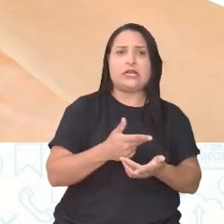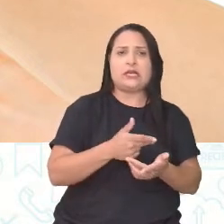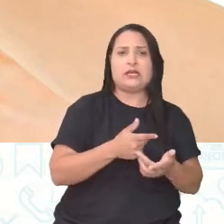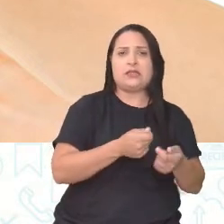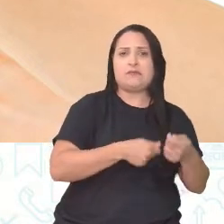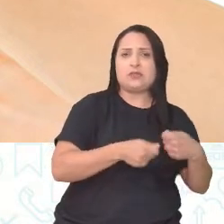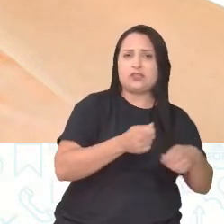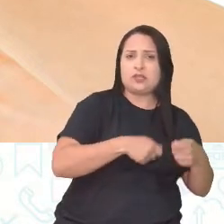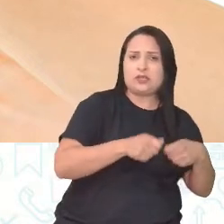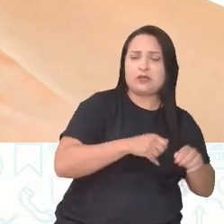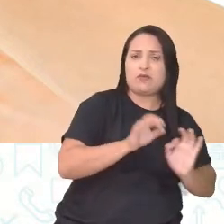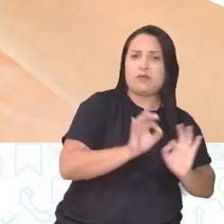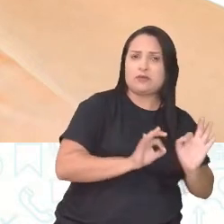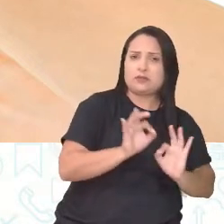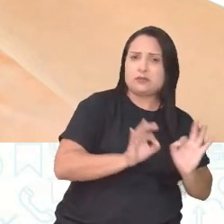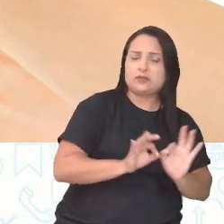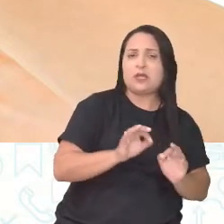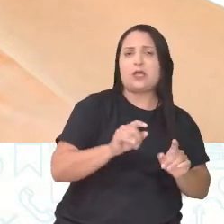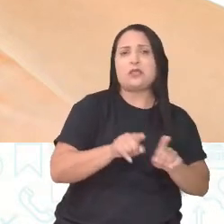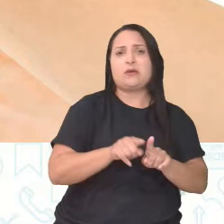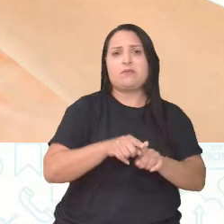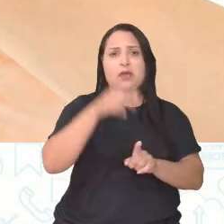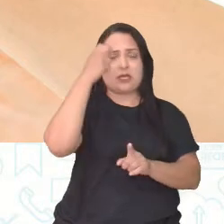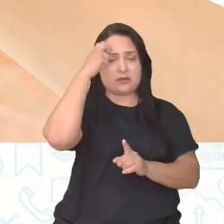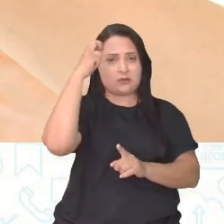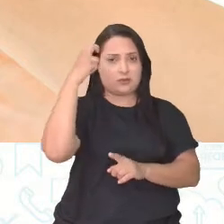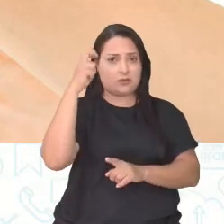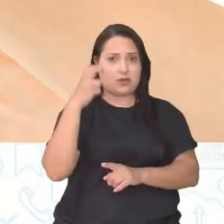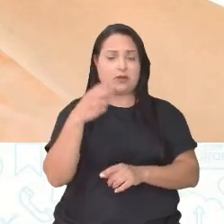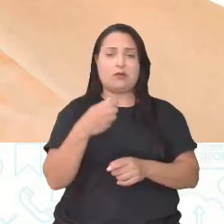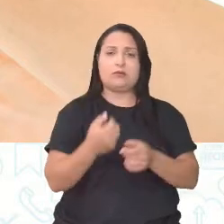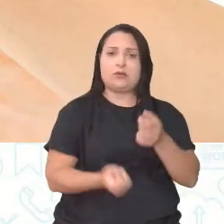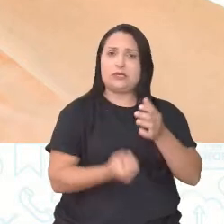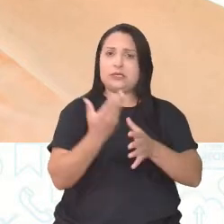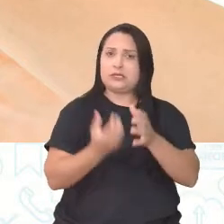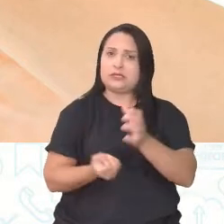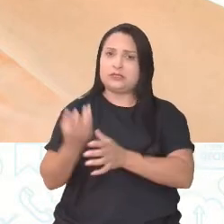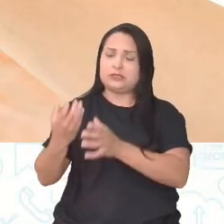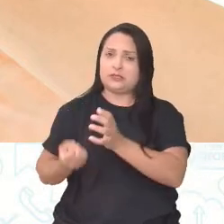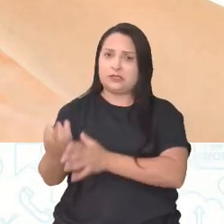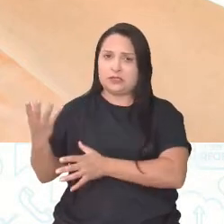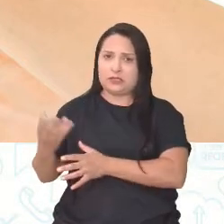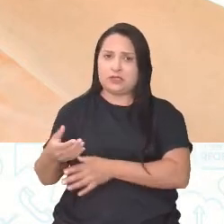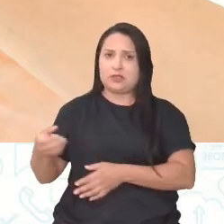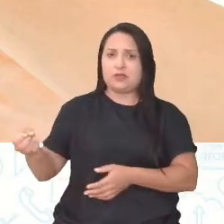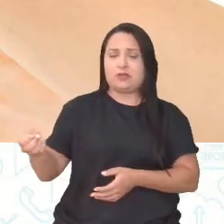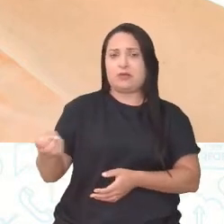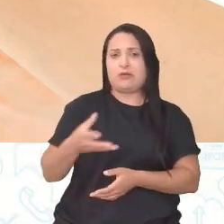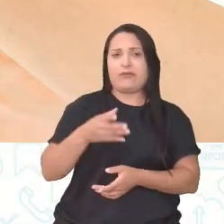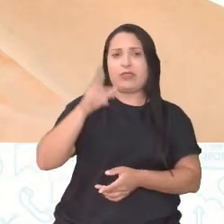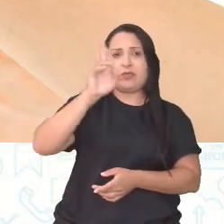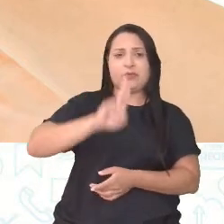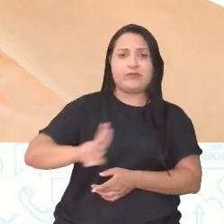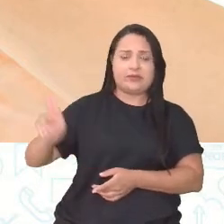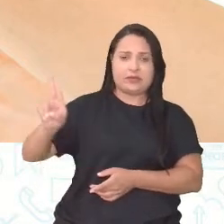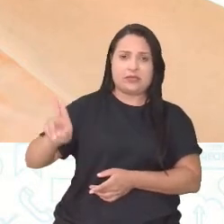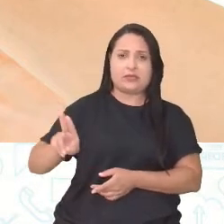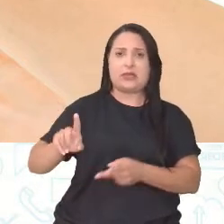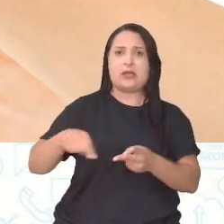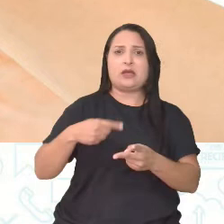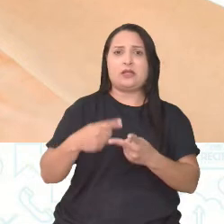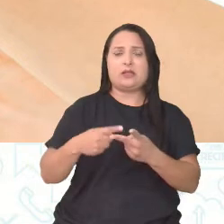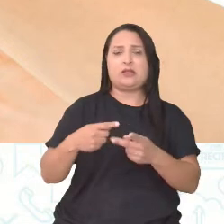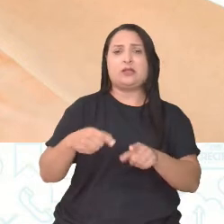investimento a nível cultural, a gente viu a criação de várias universidades, do Jardim